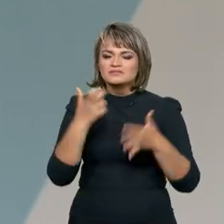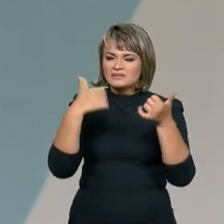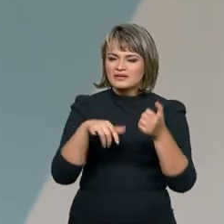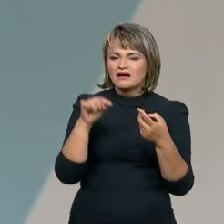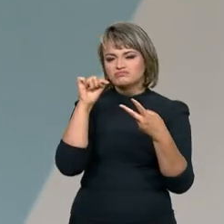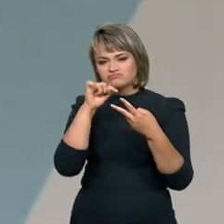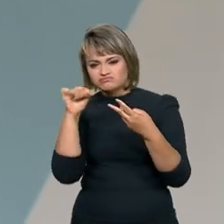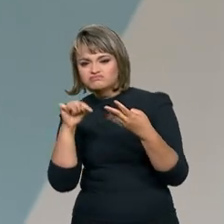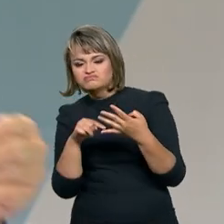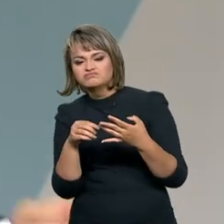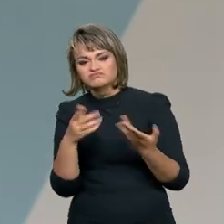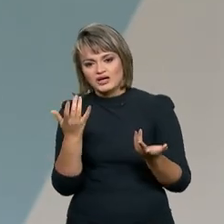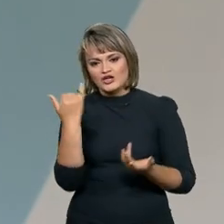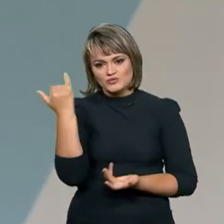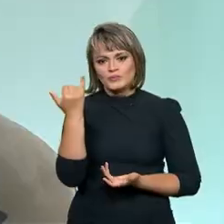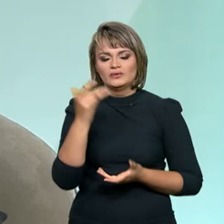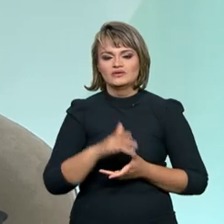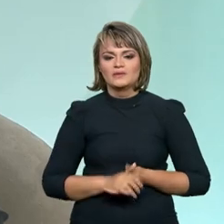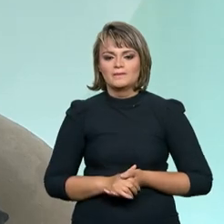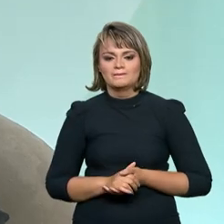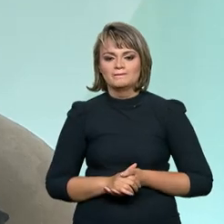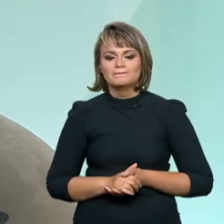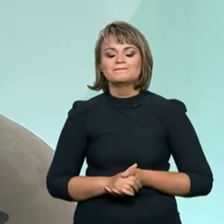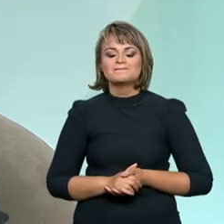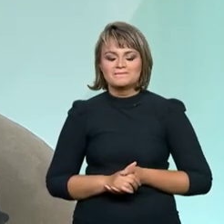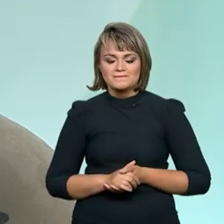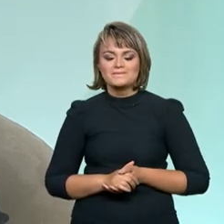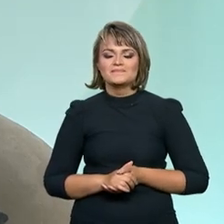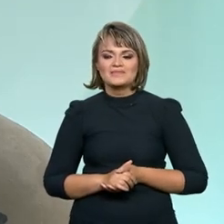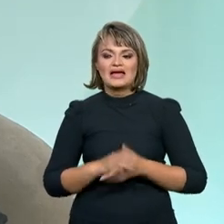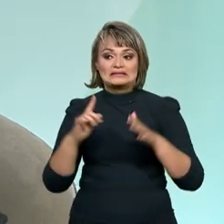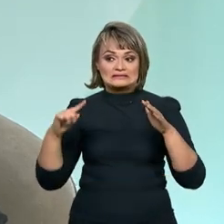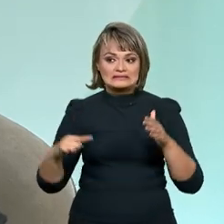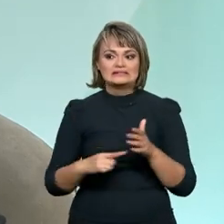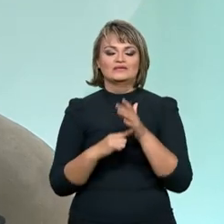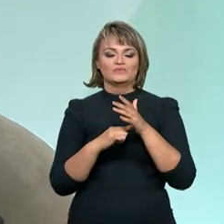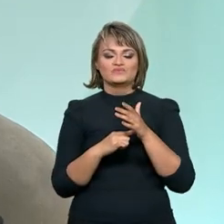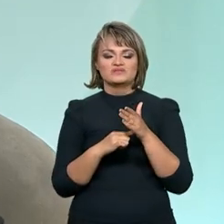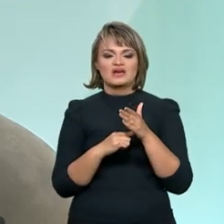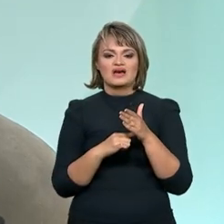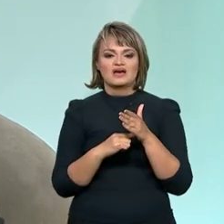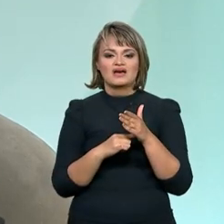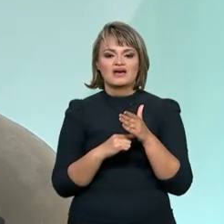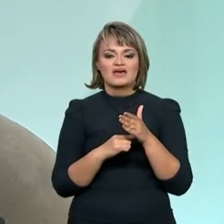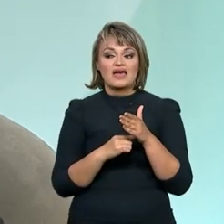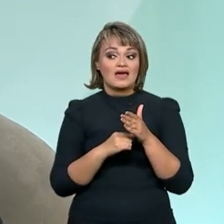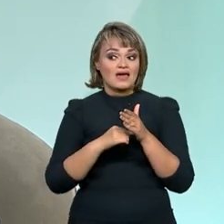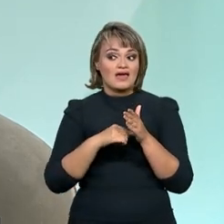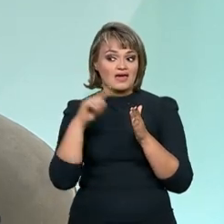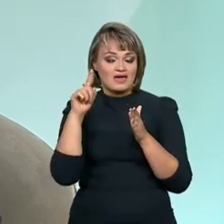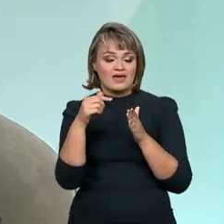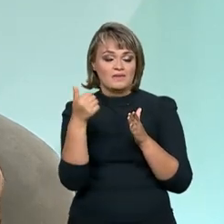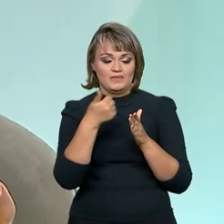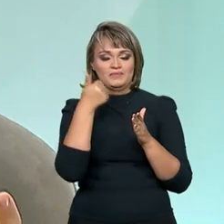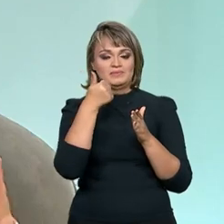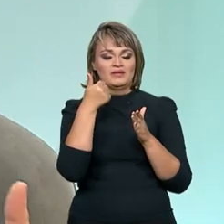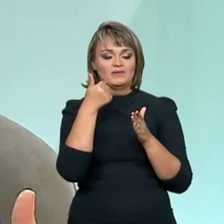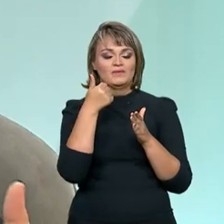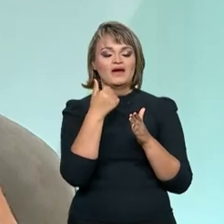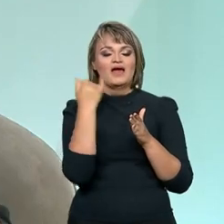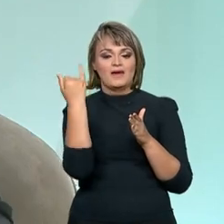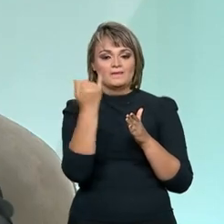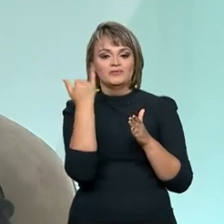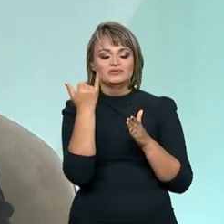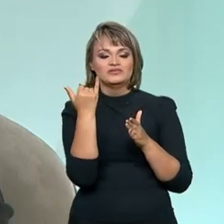cada um deles para a gente, seria importante também. A denúncia, ela é uma principal porta de entrada para que a gente consiga